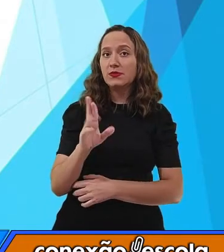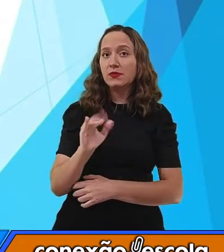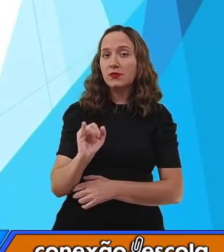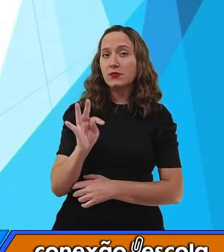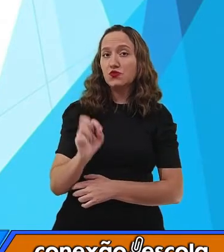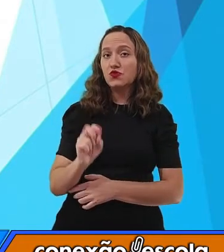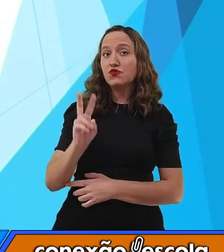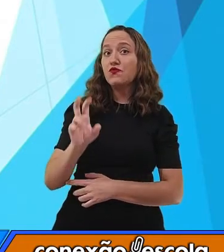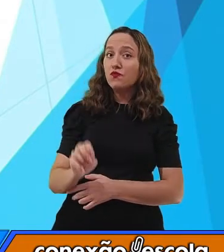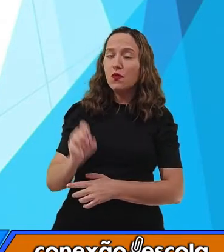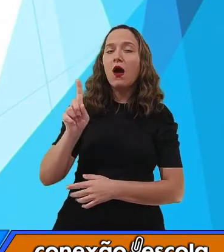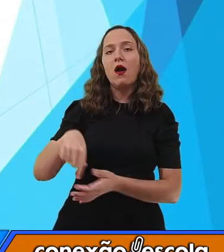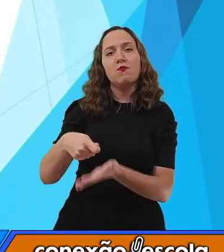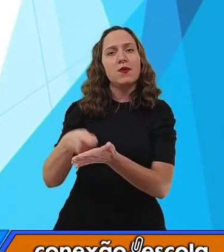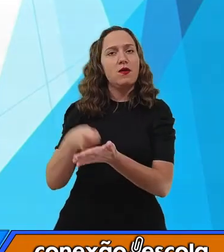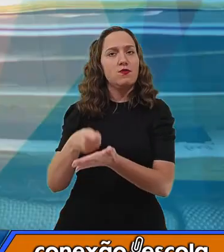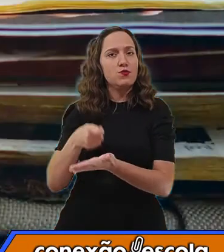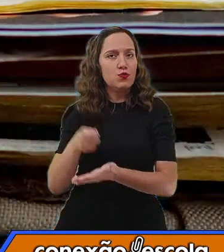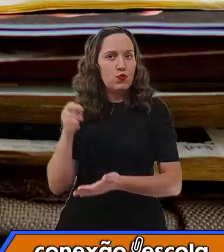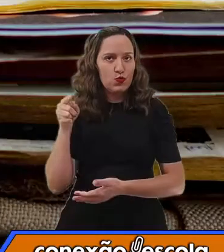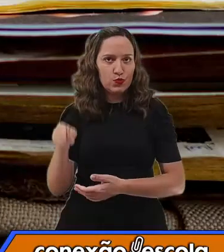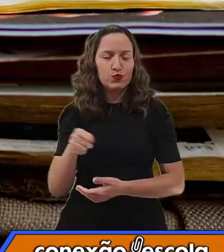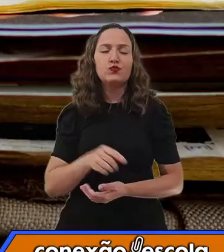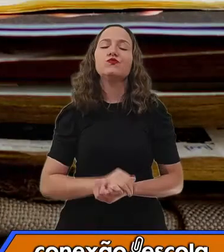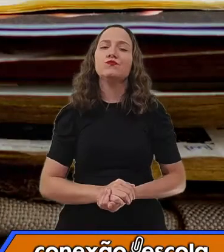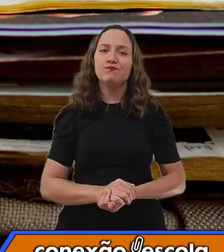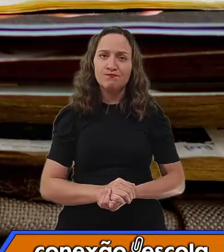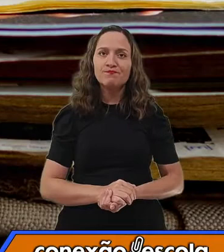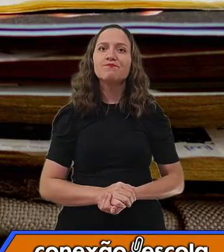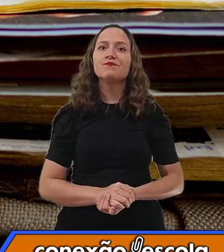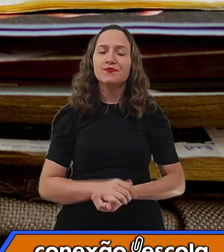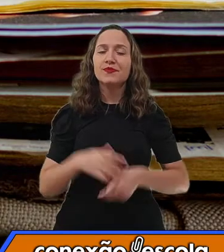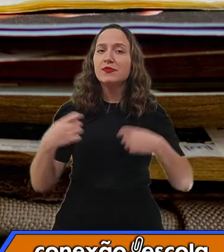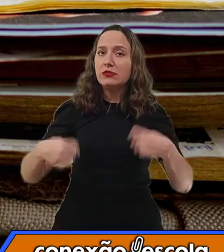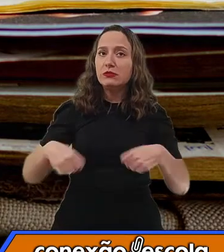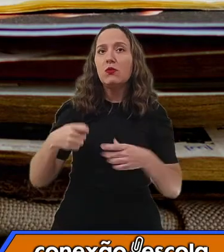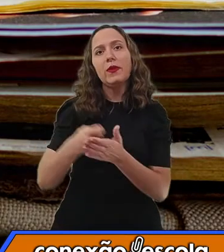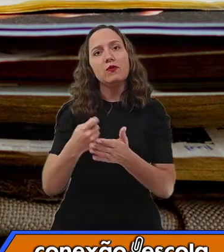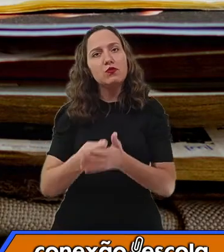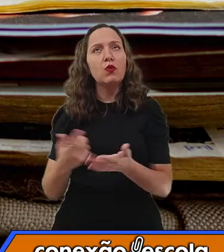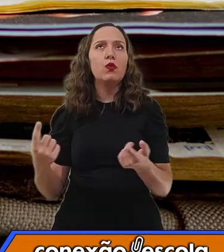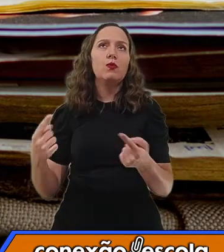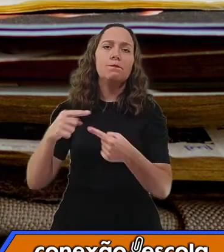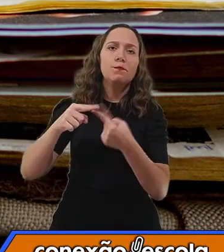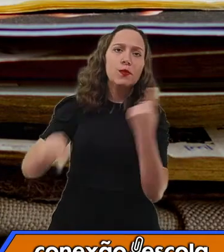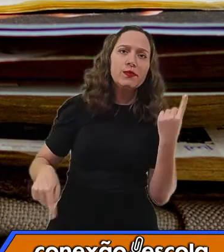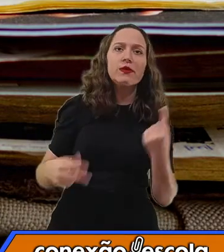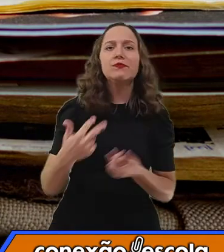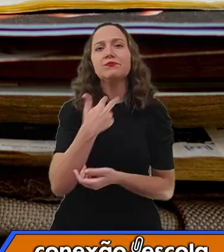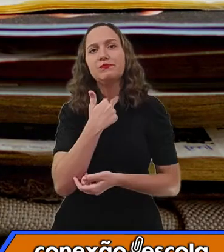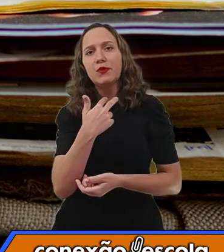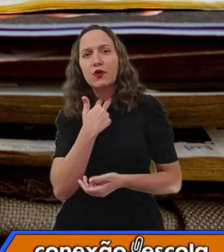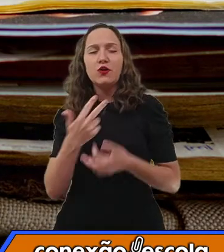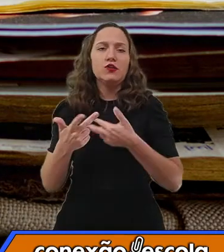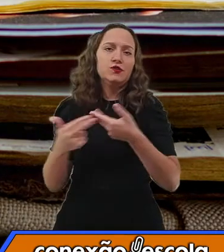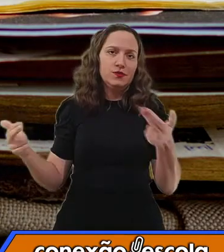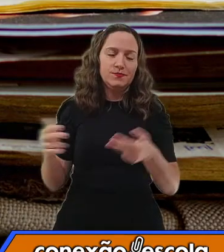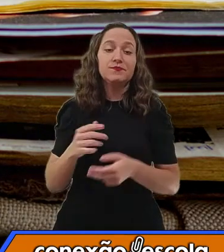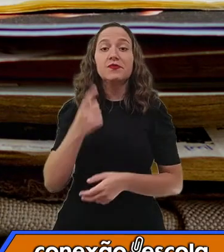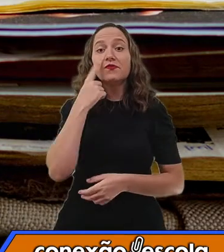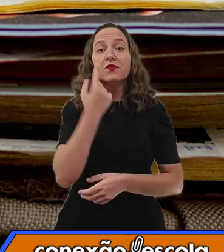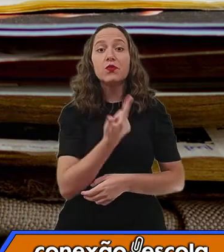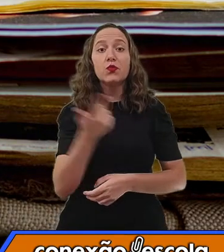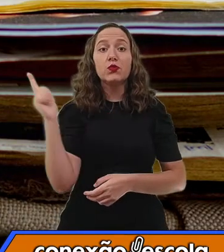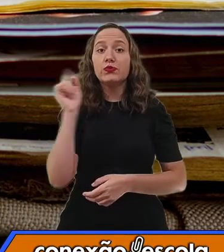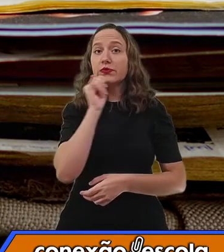mensagem que passa é essa, né? De obrigação, de proibição, certinho? Vamos pra outra, olha.